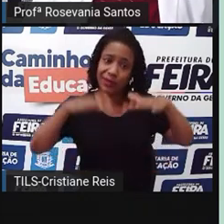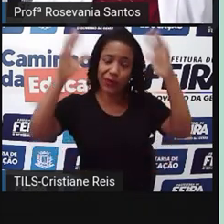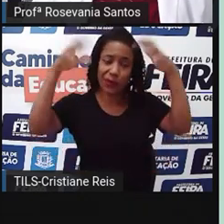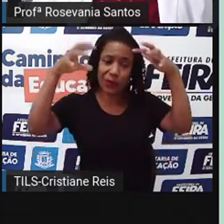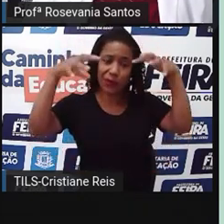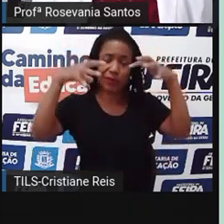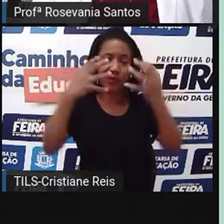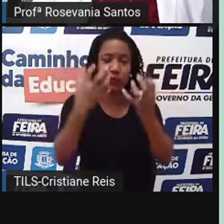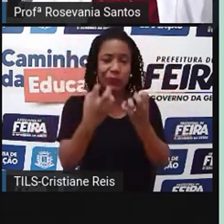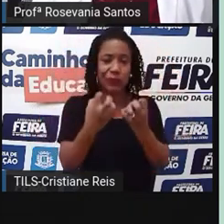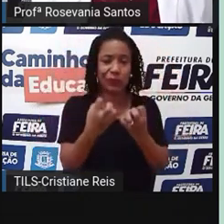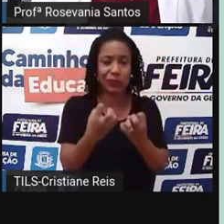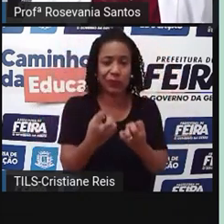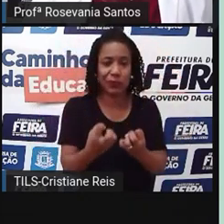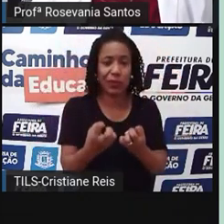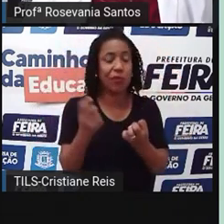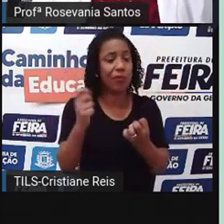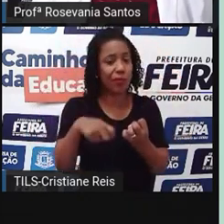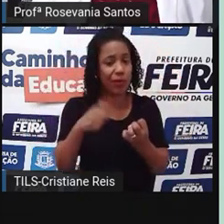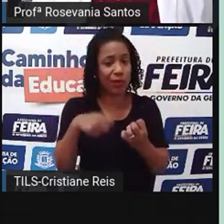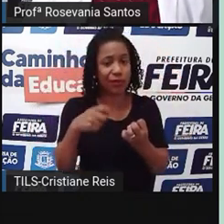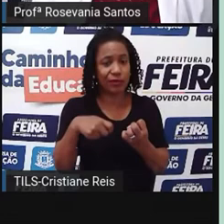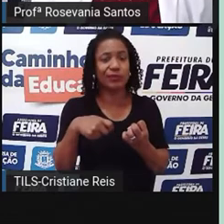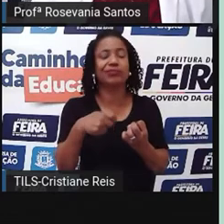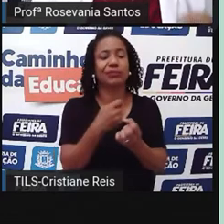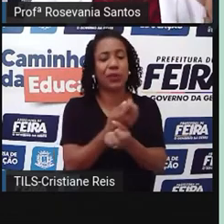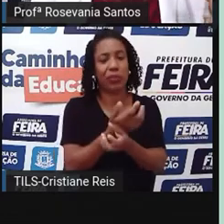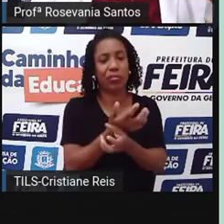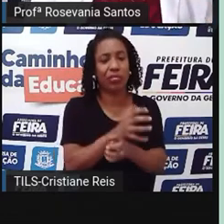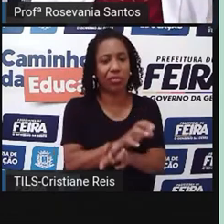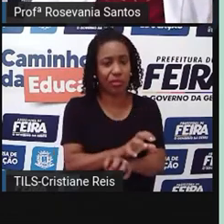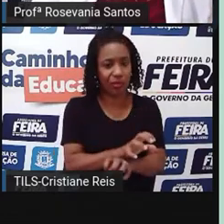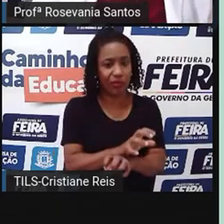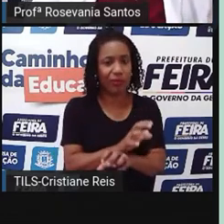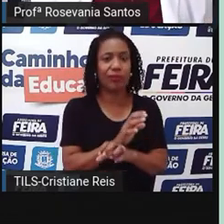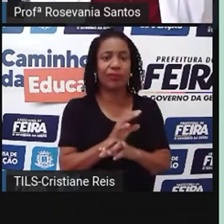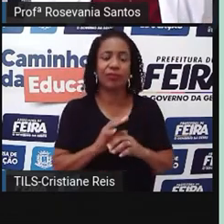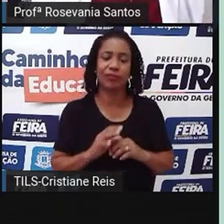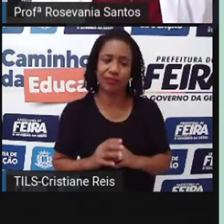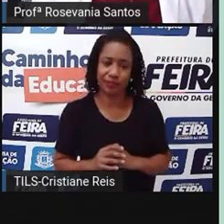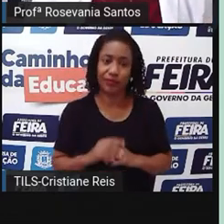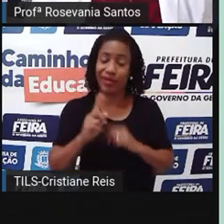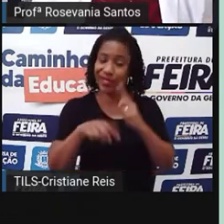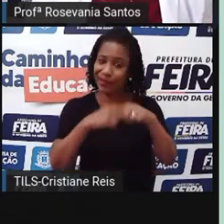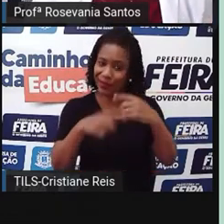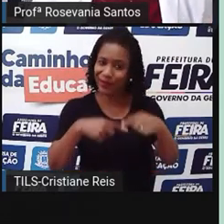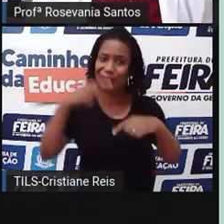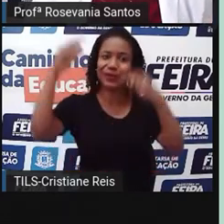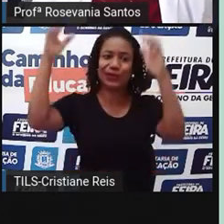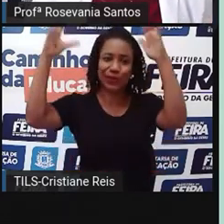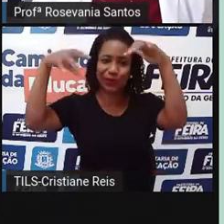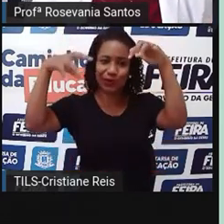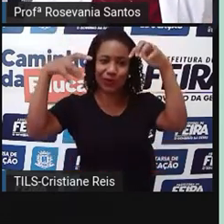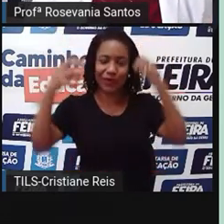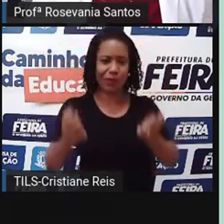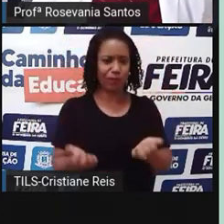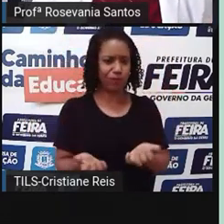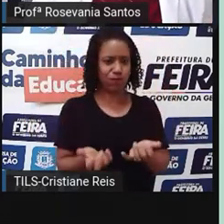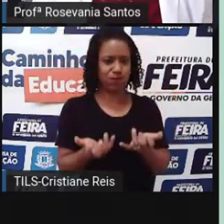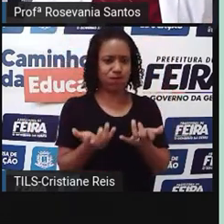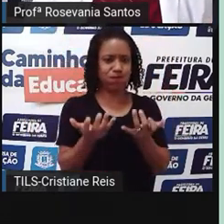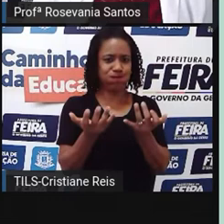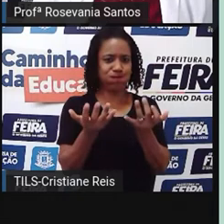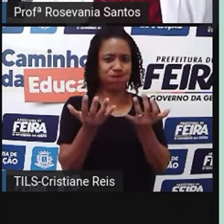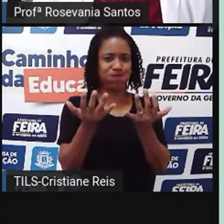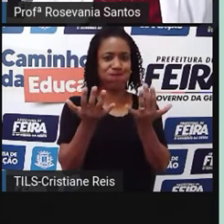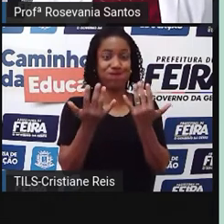até morrer mesmo, né. Mas, quando volta o período da chuva, ela se reestabelece de novo, né. Quem mora em área